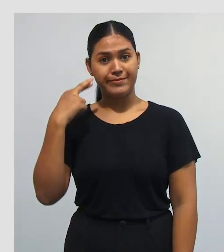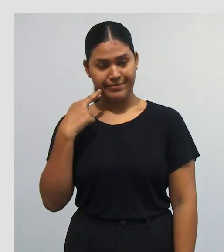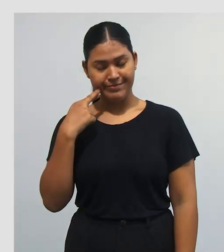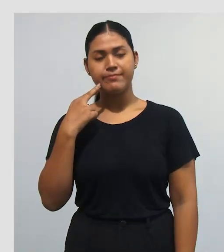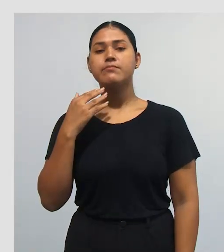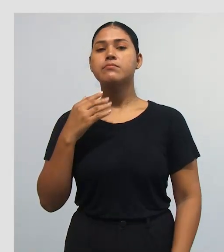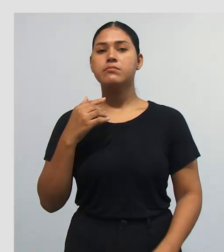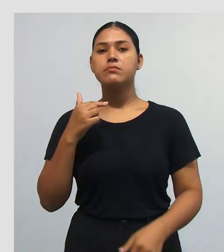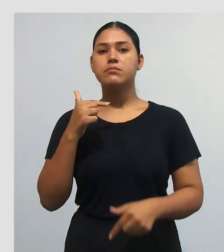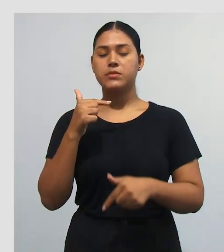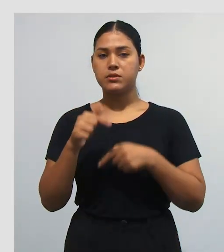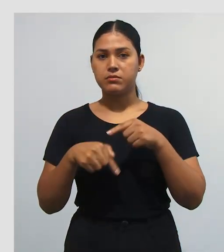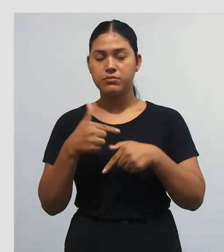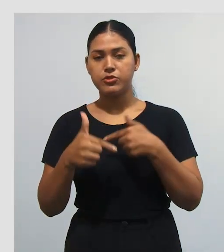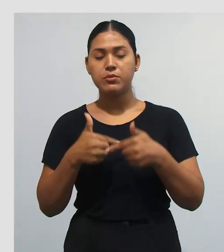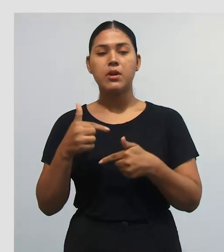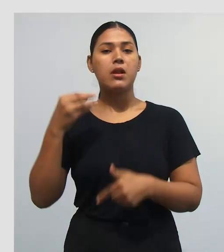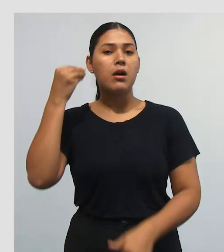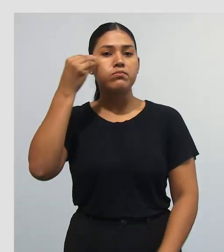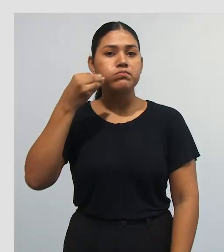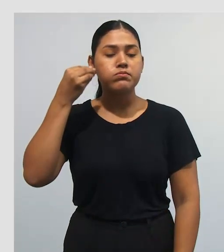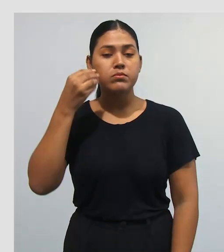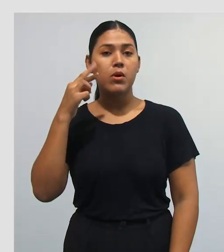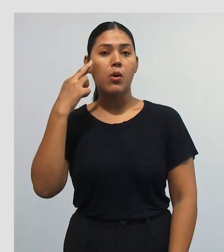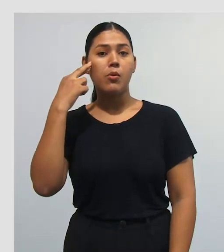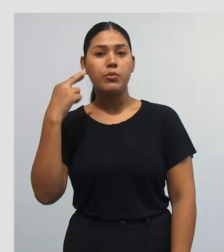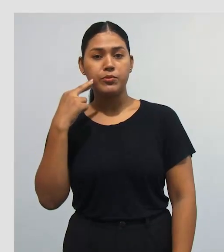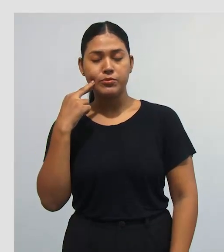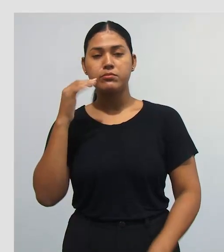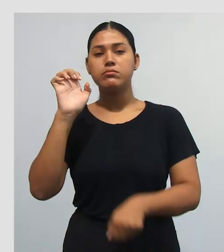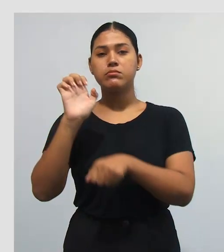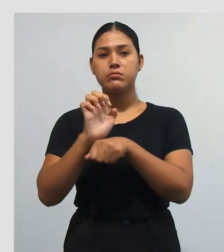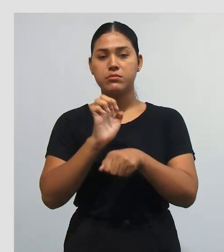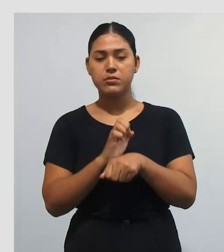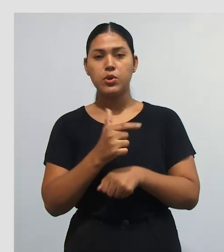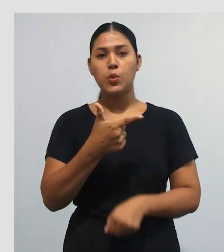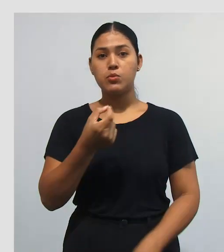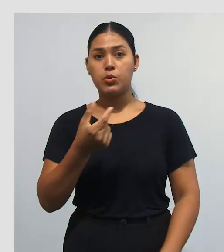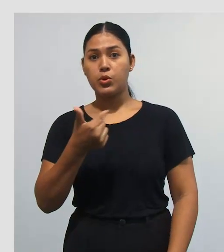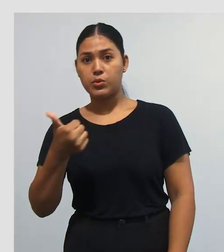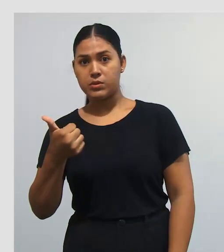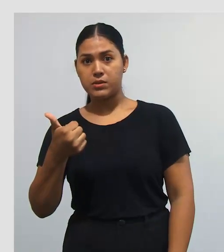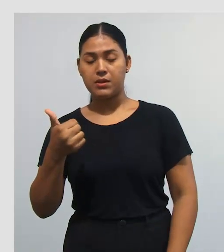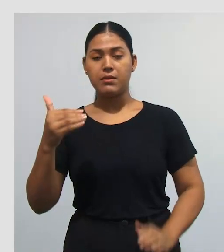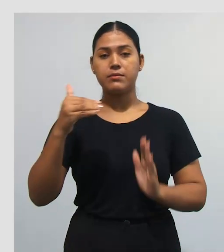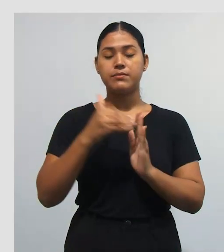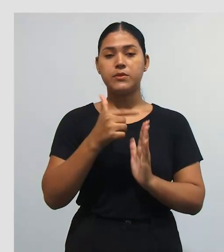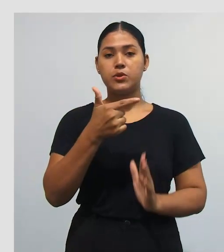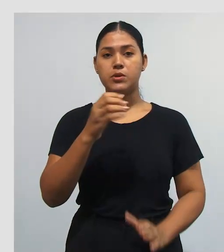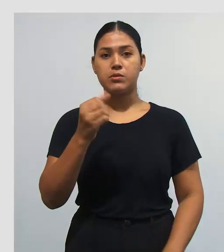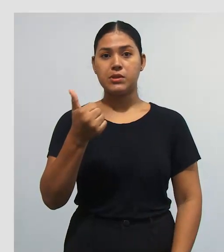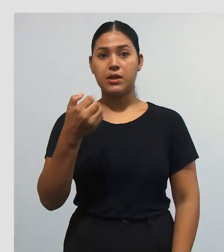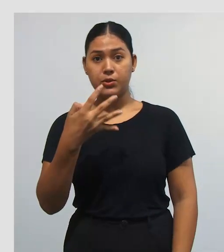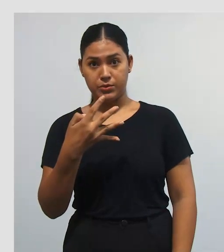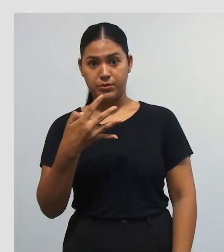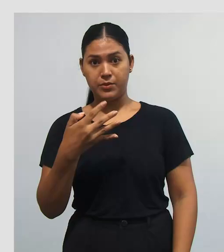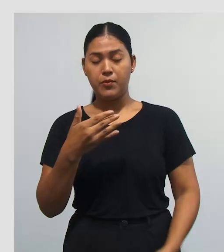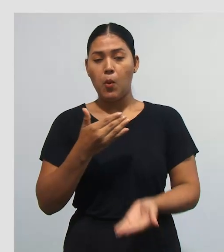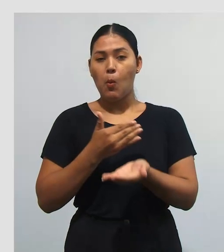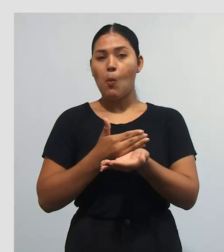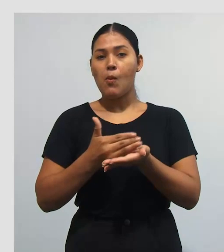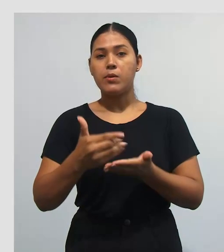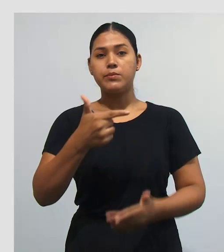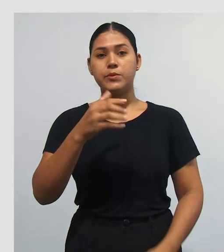e analista em Economia no Ministério Público do Estado de Rondônia, entre 2012 e 2014. E desde 2014